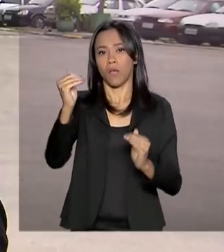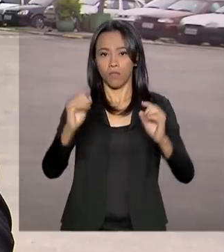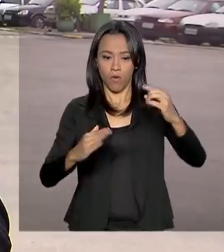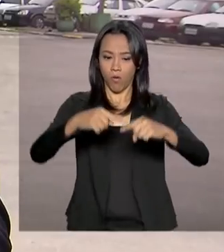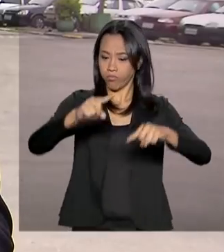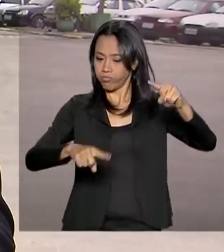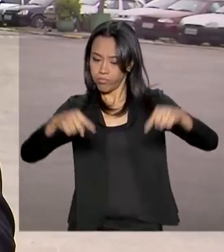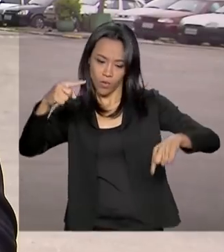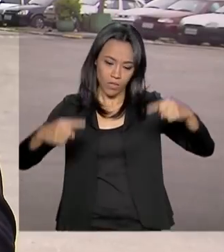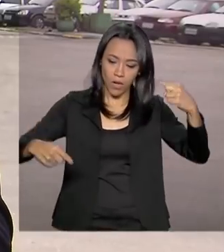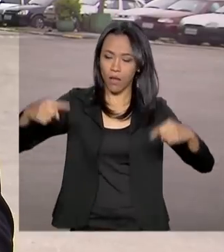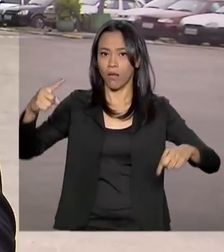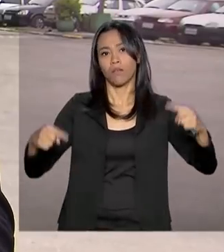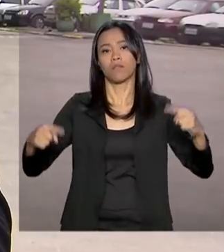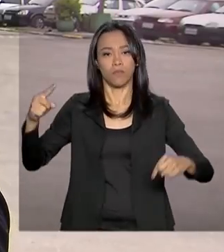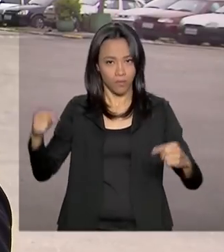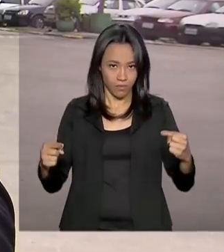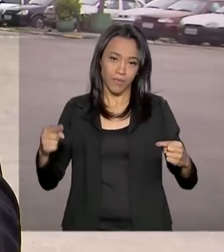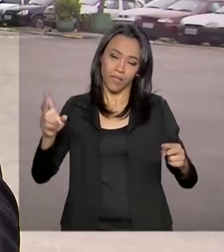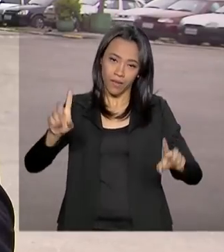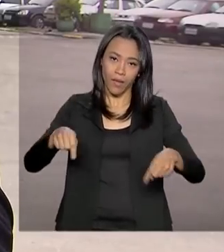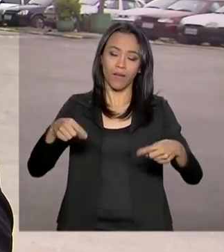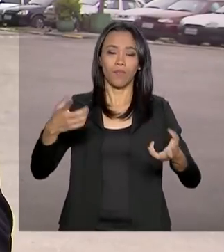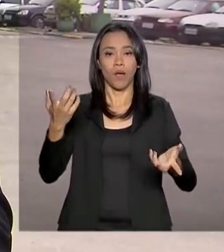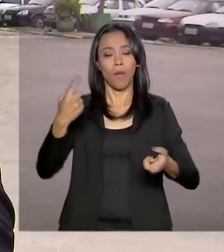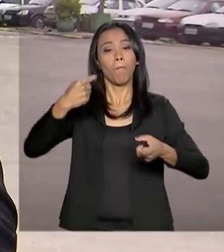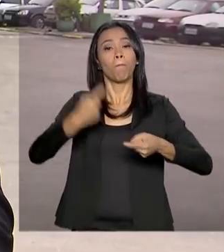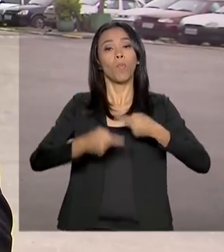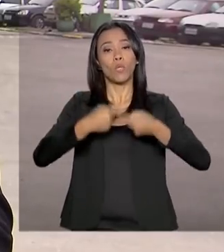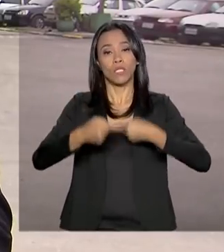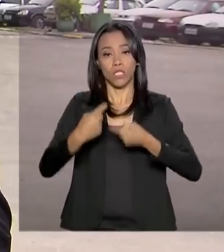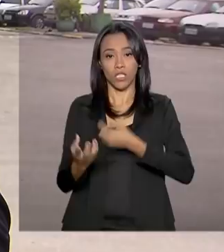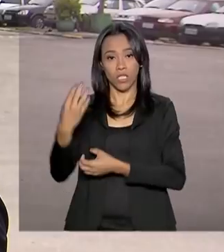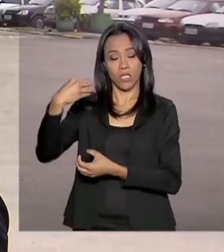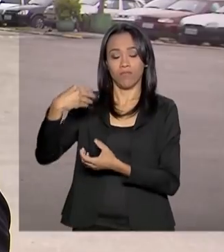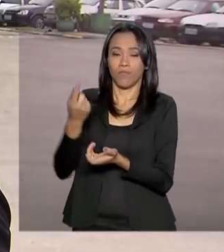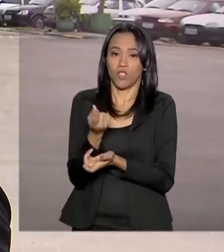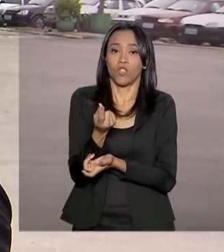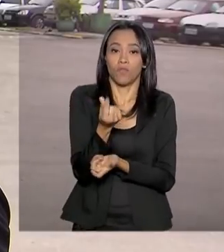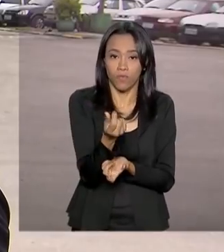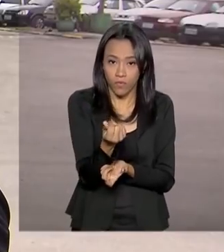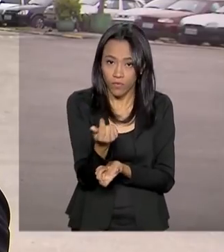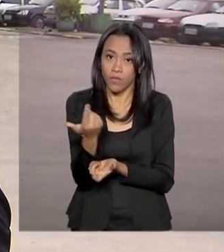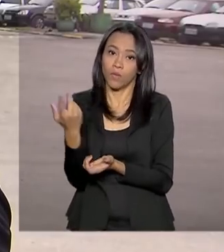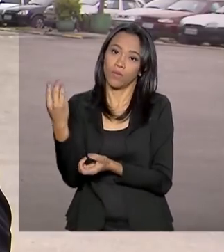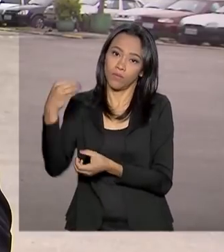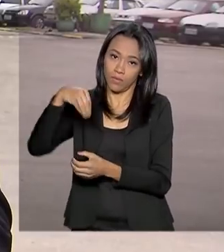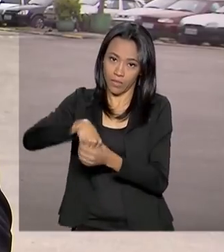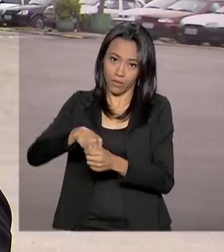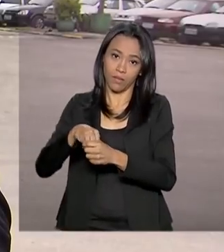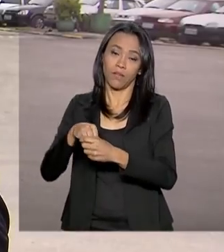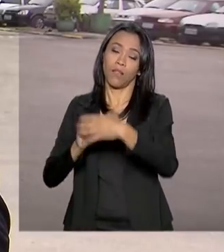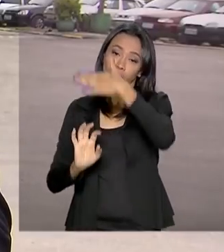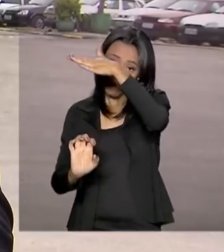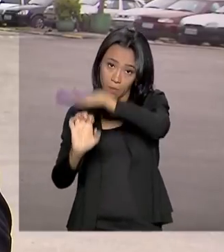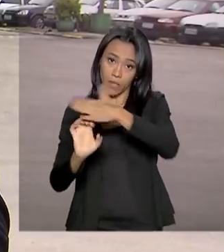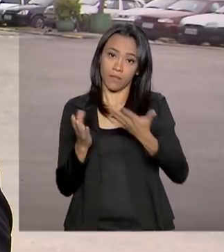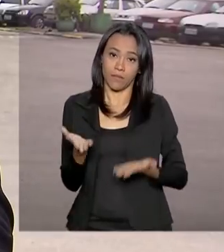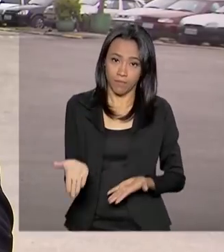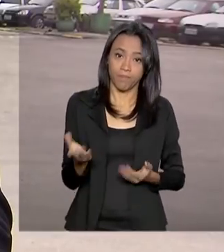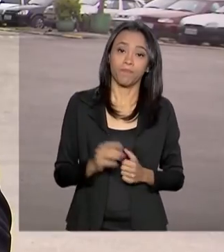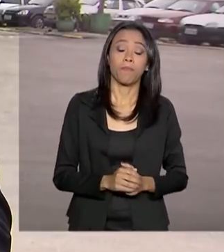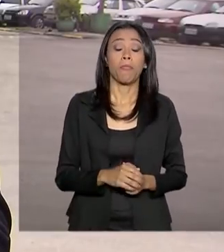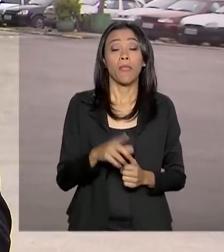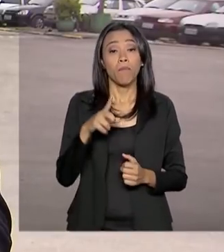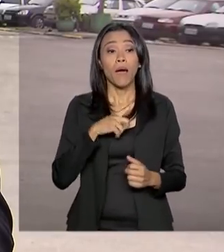da política de preços da Petrobras. Por enquanto, esta experiência valerá apenas para alguns postos